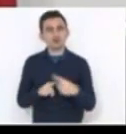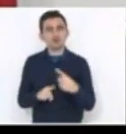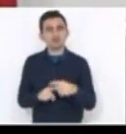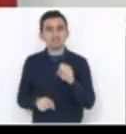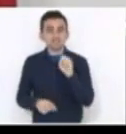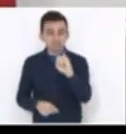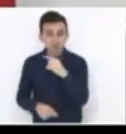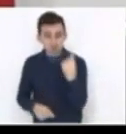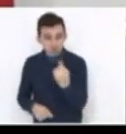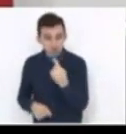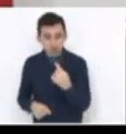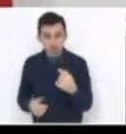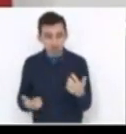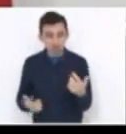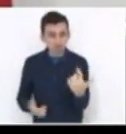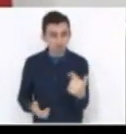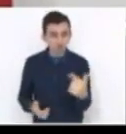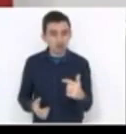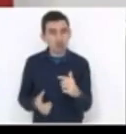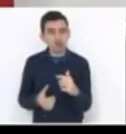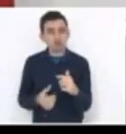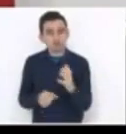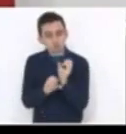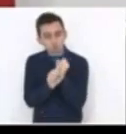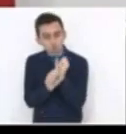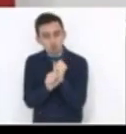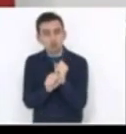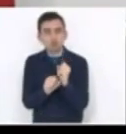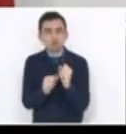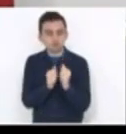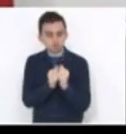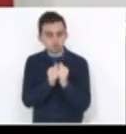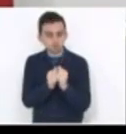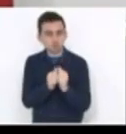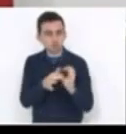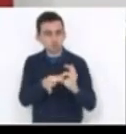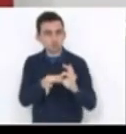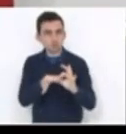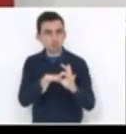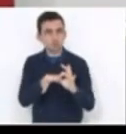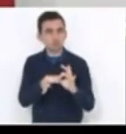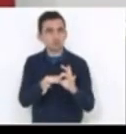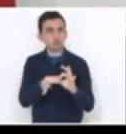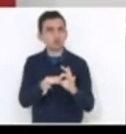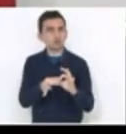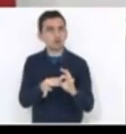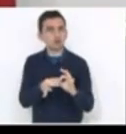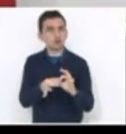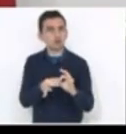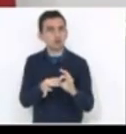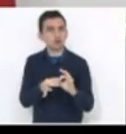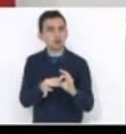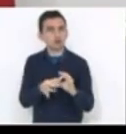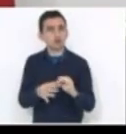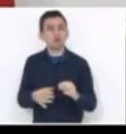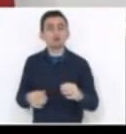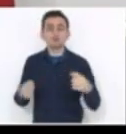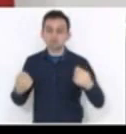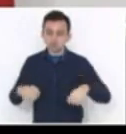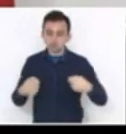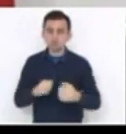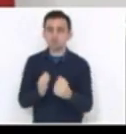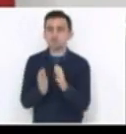somarmos força, nós não vamos a lugar nenhum. Portanto, eu peço apoio aos parlamentares para que possamos